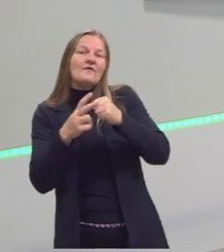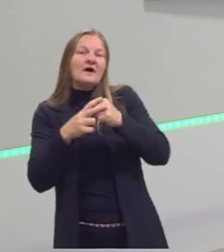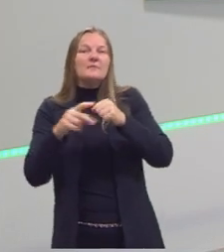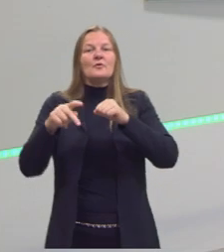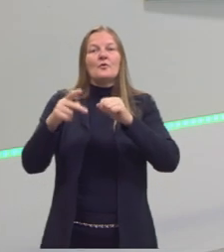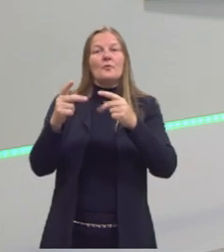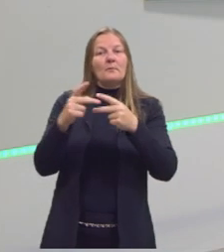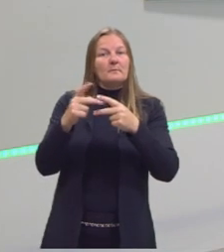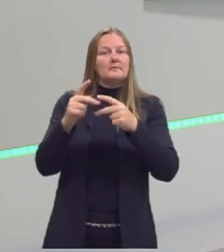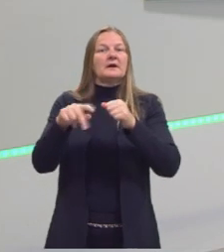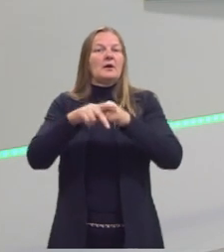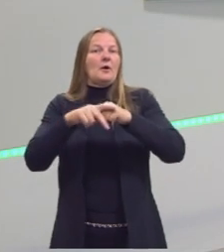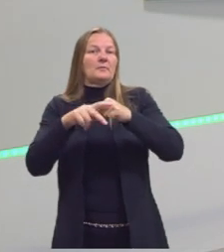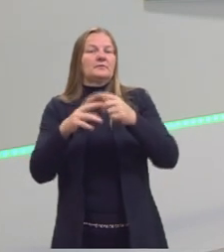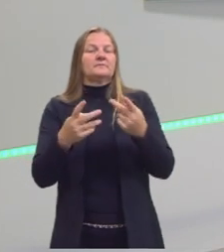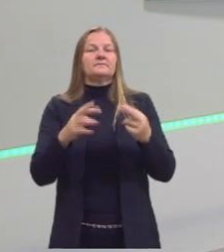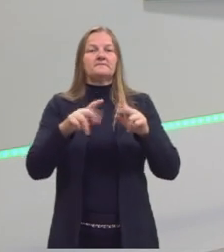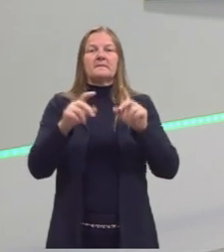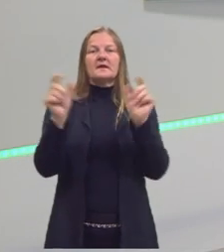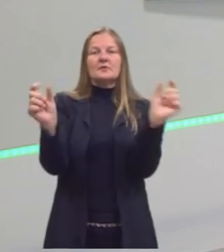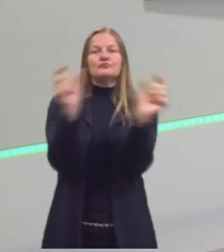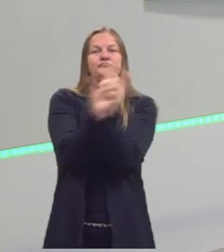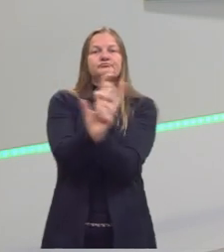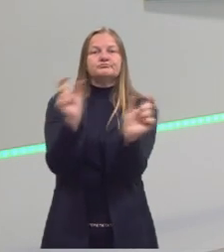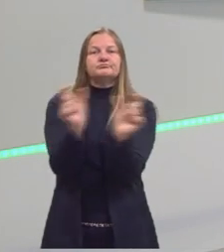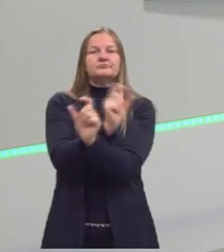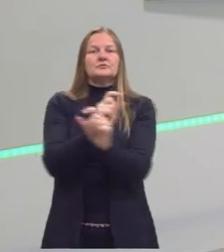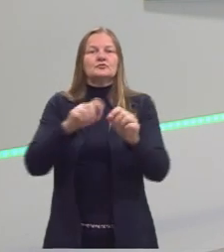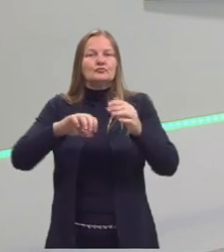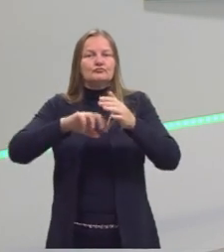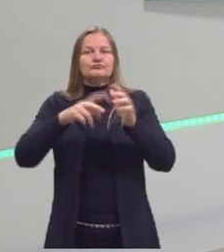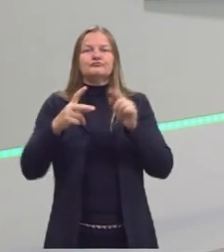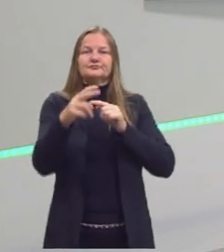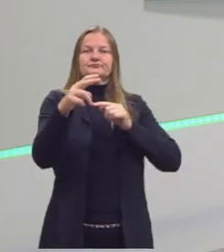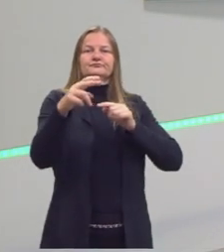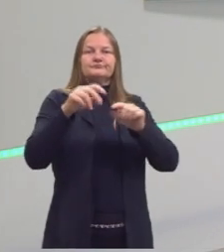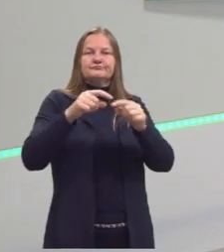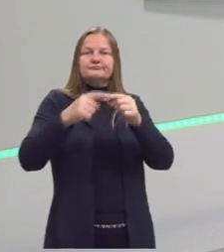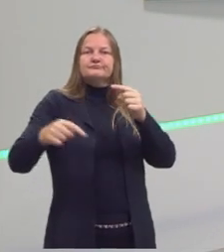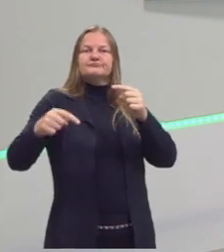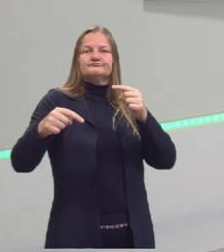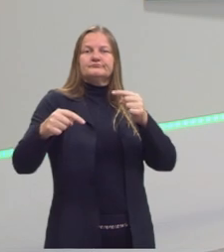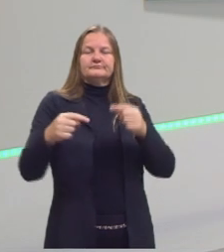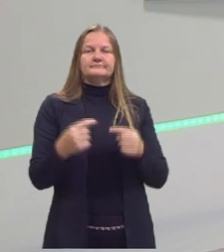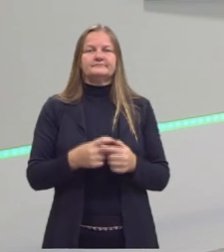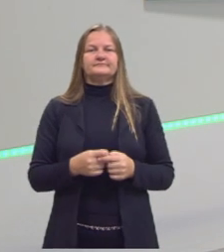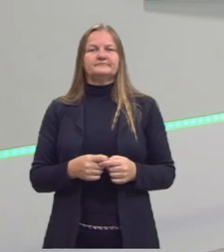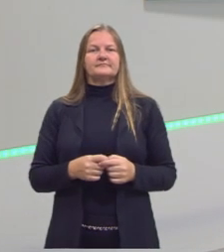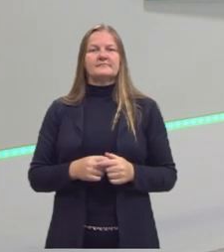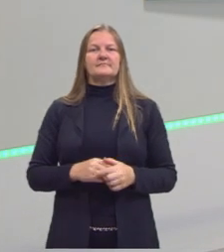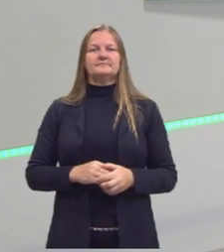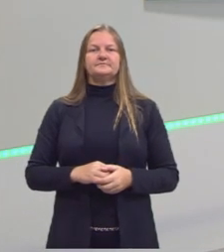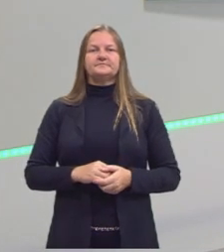ficam predicado, o verbo, depois o sujeito. Elas têm um corte no meio dessa frase.